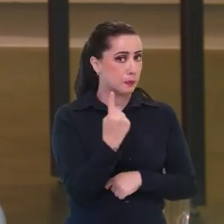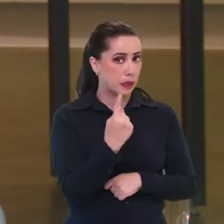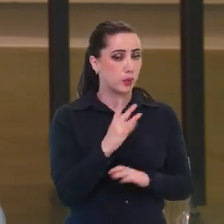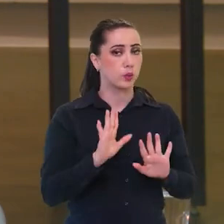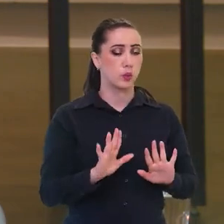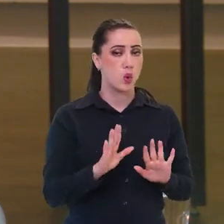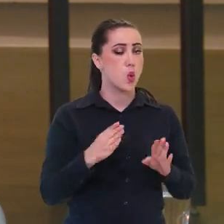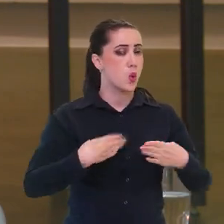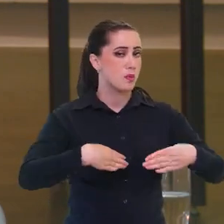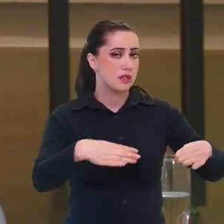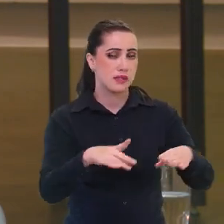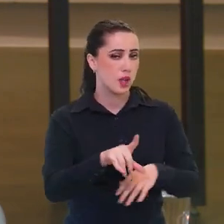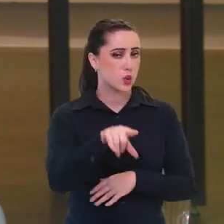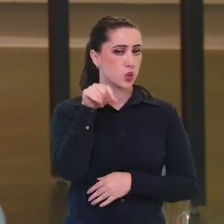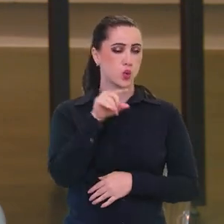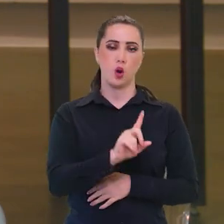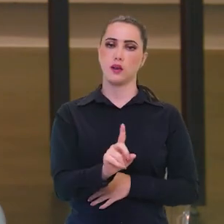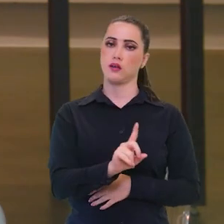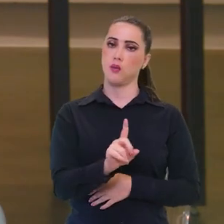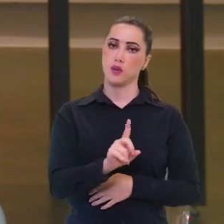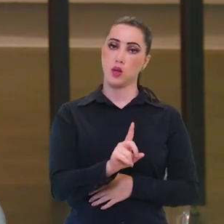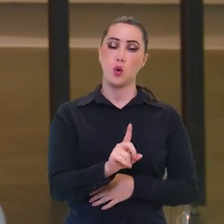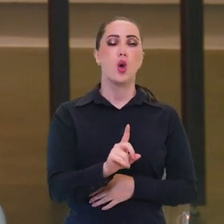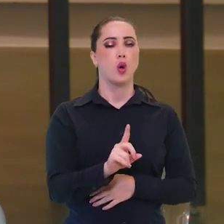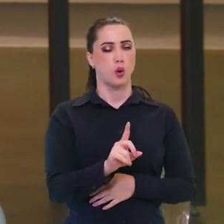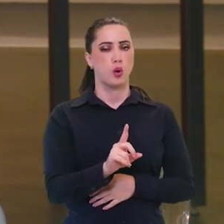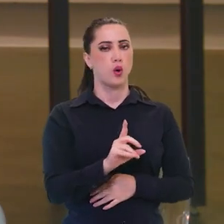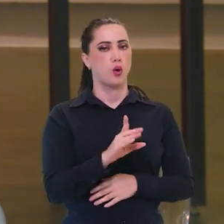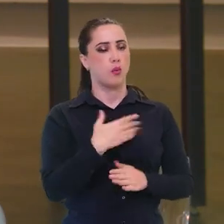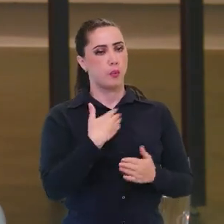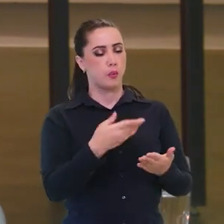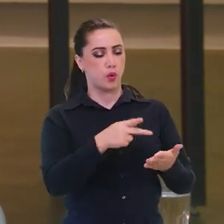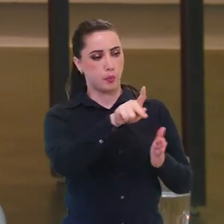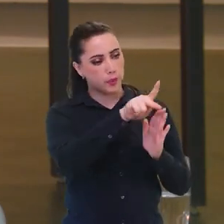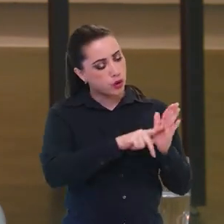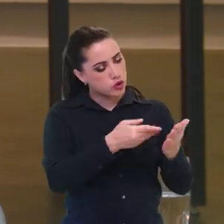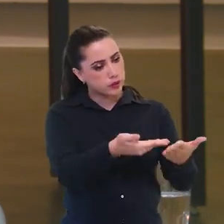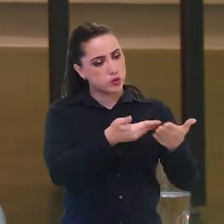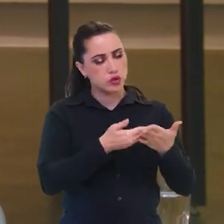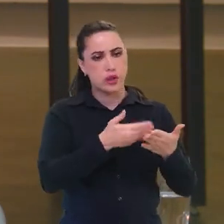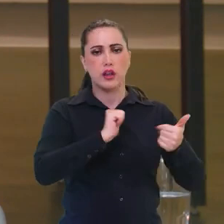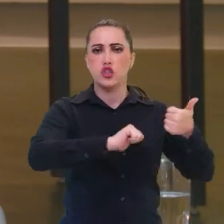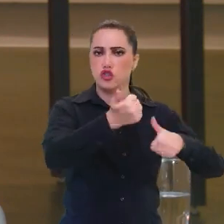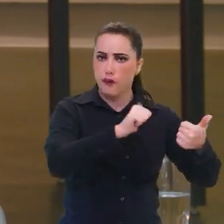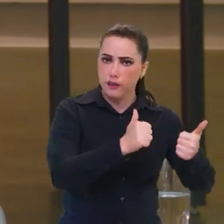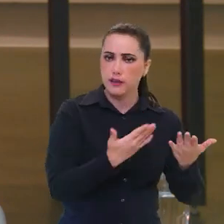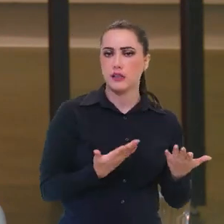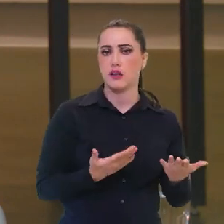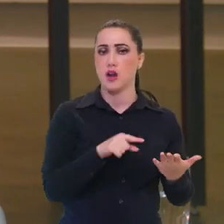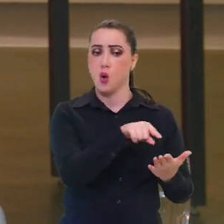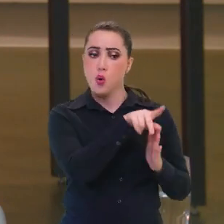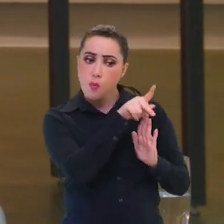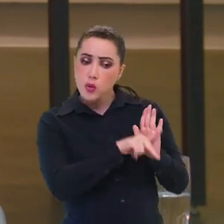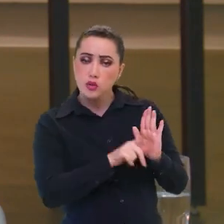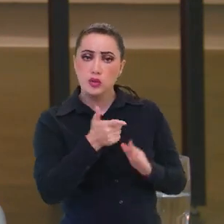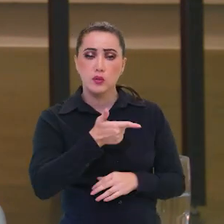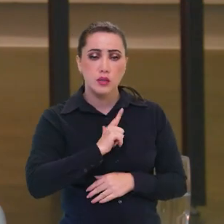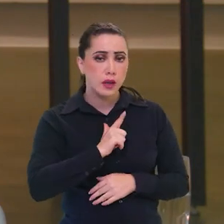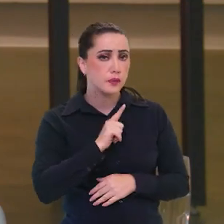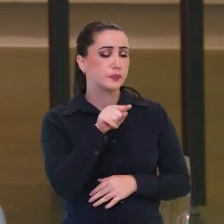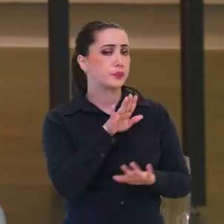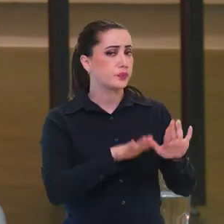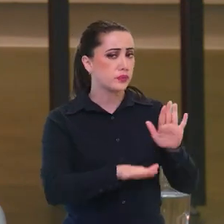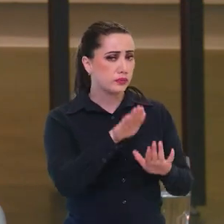Primeiro, o Ministério também não faz essa escolha. Eu quero bem dizer isso. O Ministério faz as análises. O que é que aporta? O que é aquele projeto